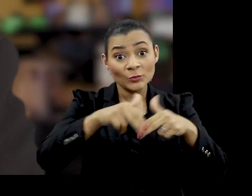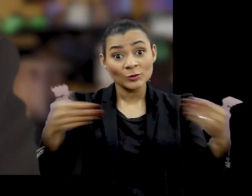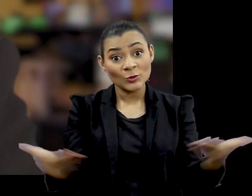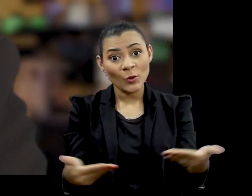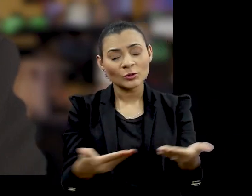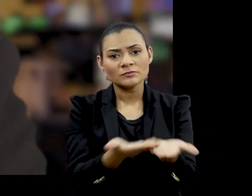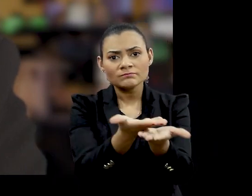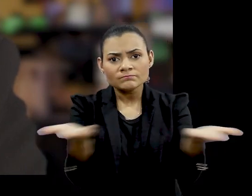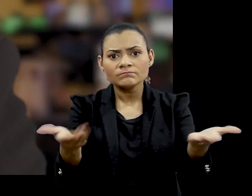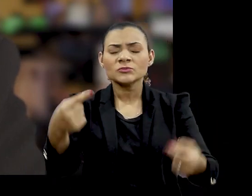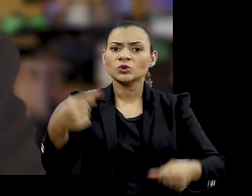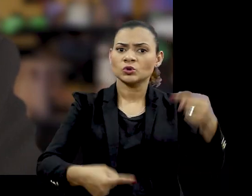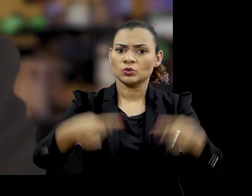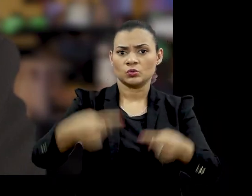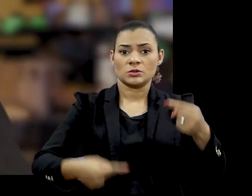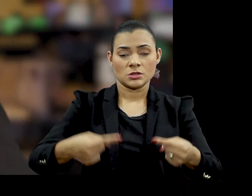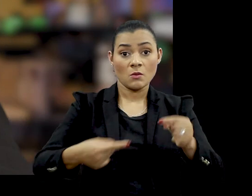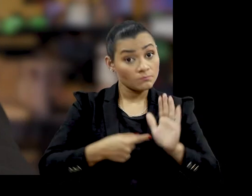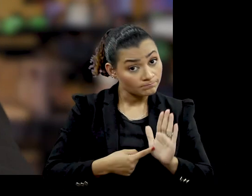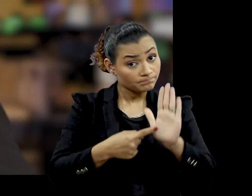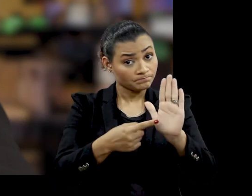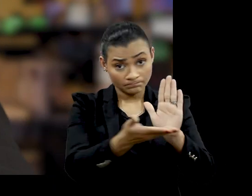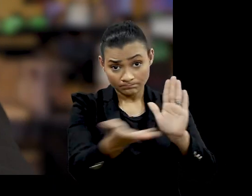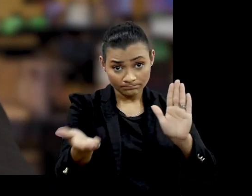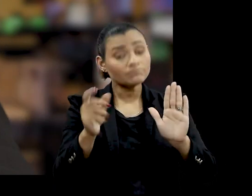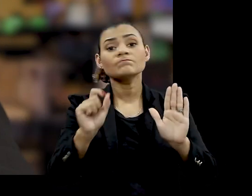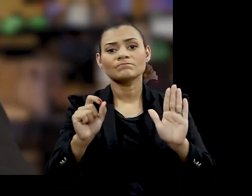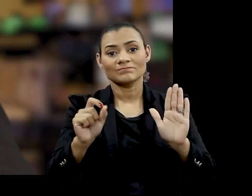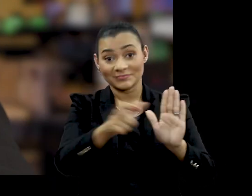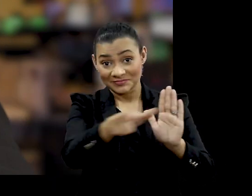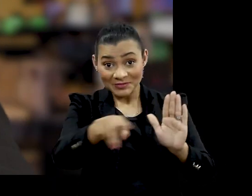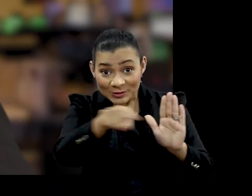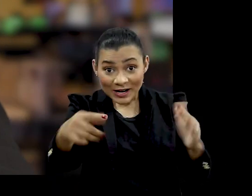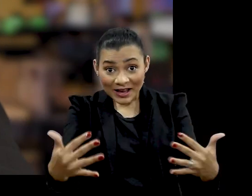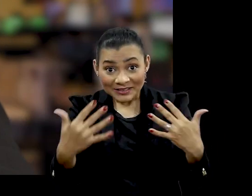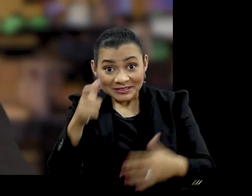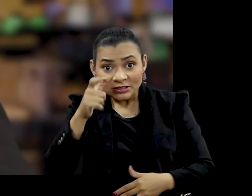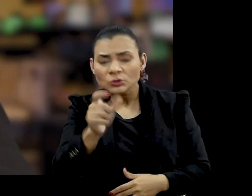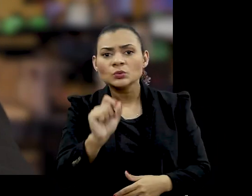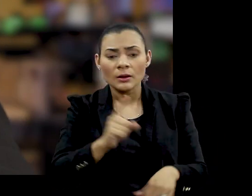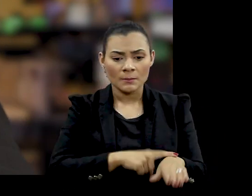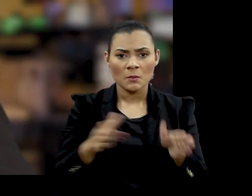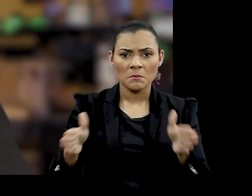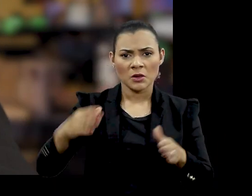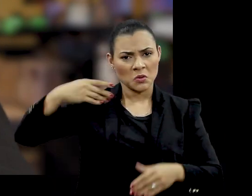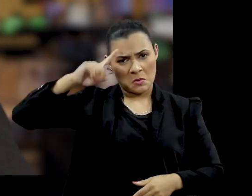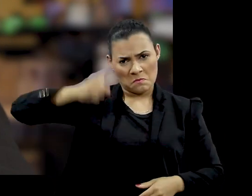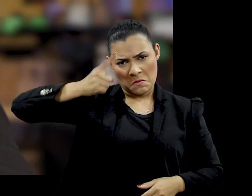aqui Para colocar isso em discussão E apresentar para vocês, espectadores Estes momentos